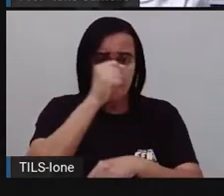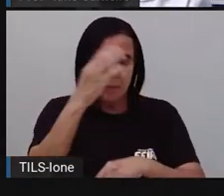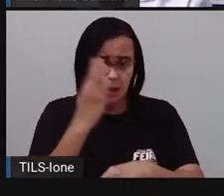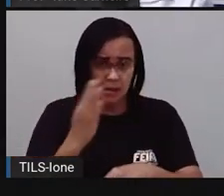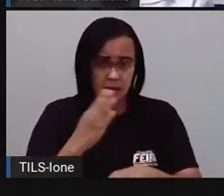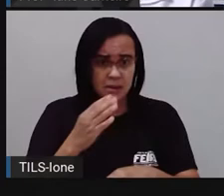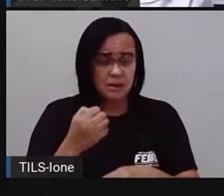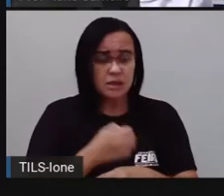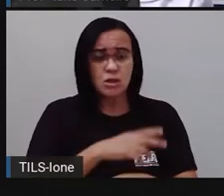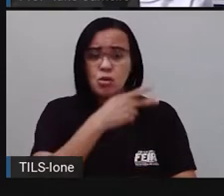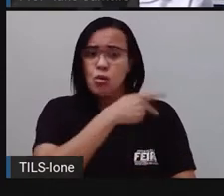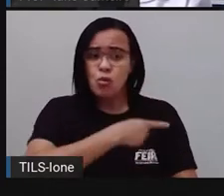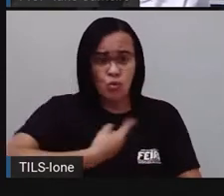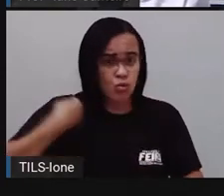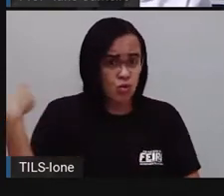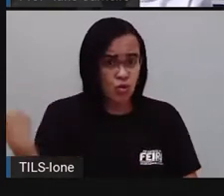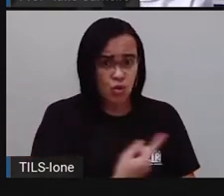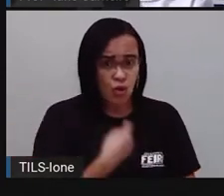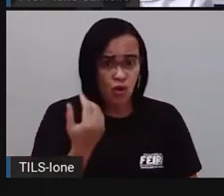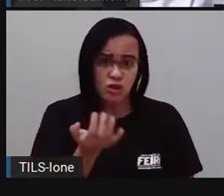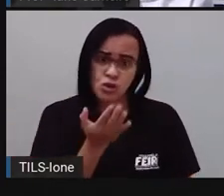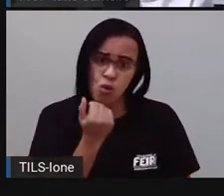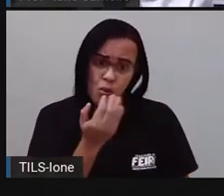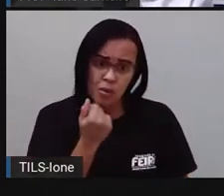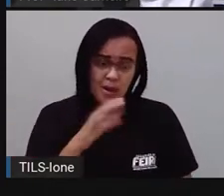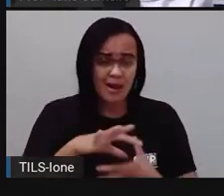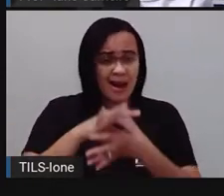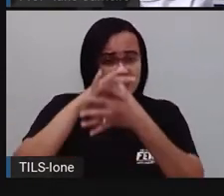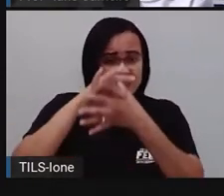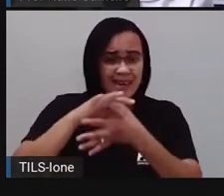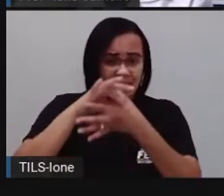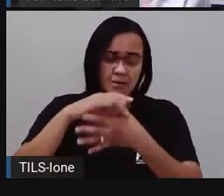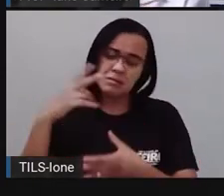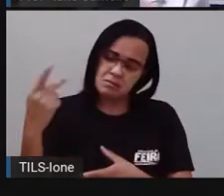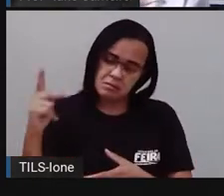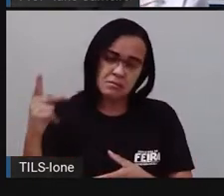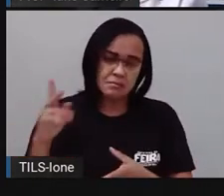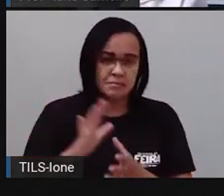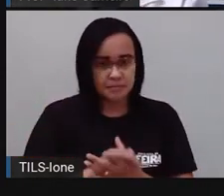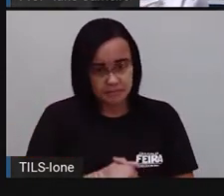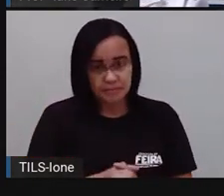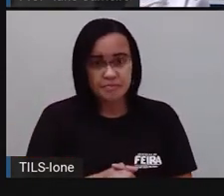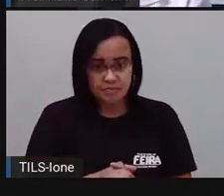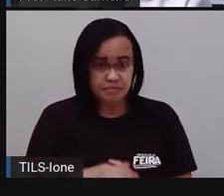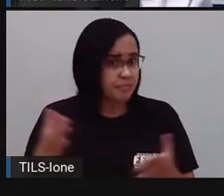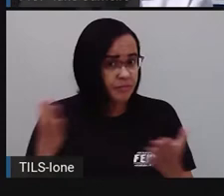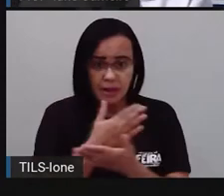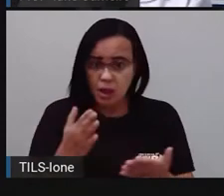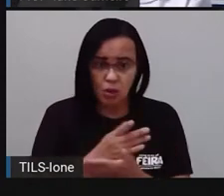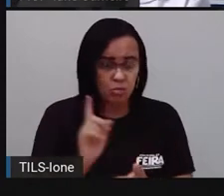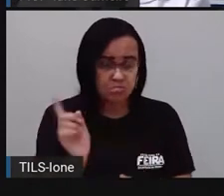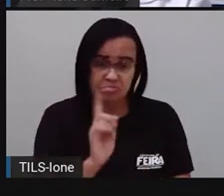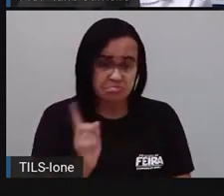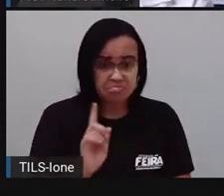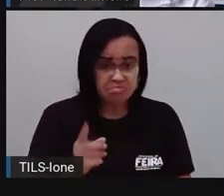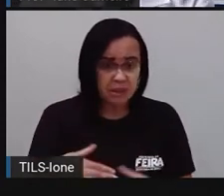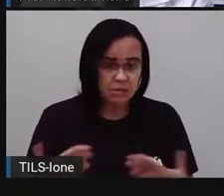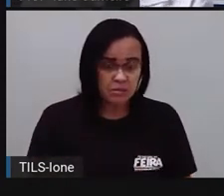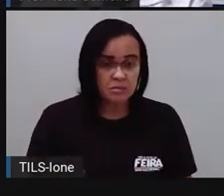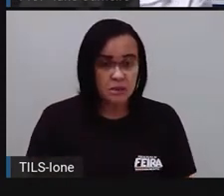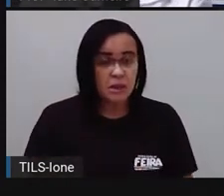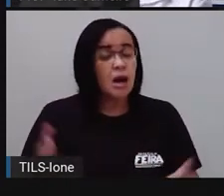E em outras culturas, por exemplo, tem cultura que se alimenta de barata, vocês sabiam disso? De